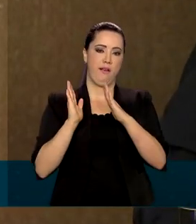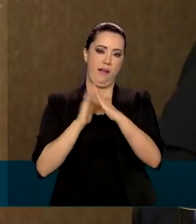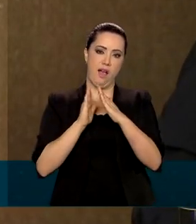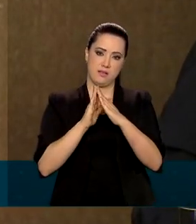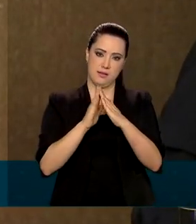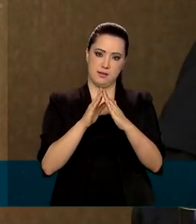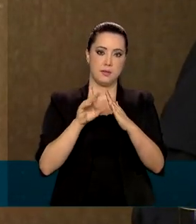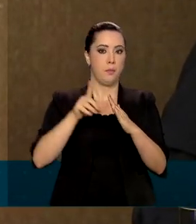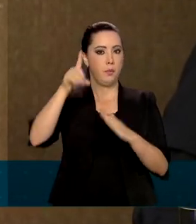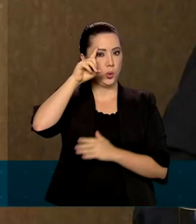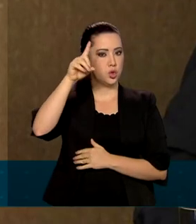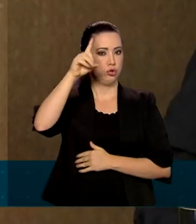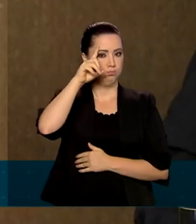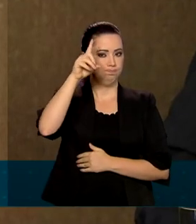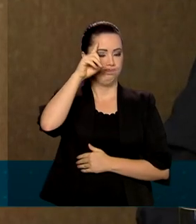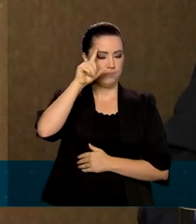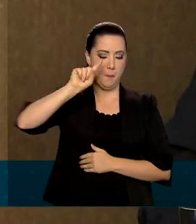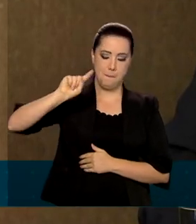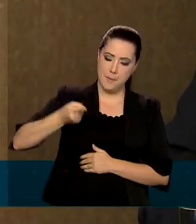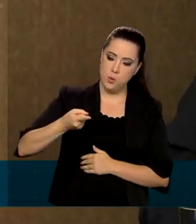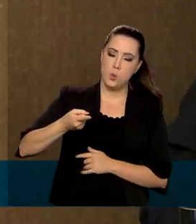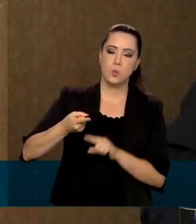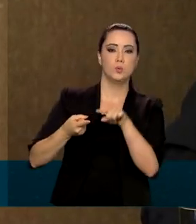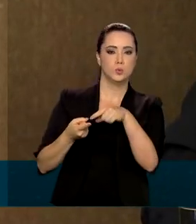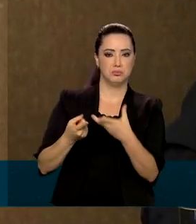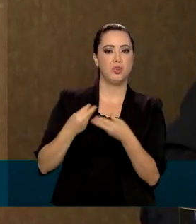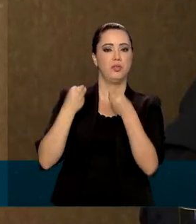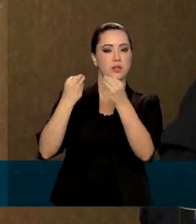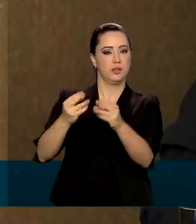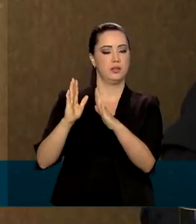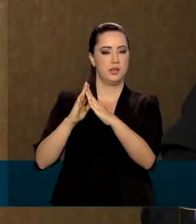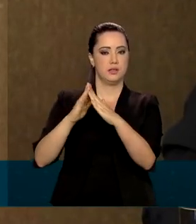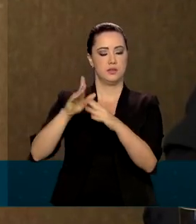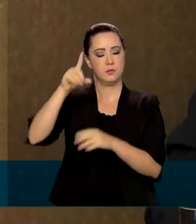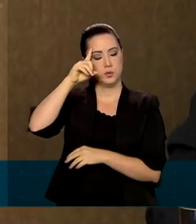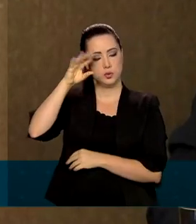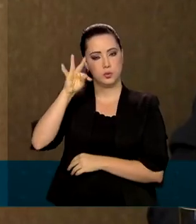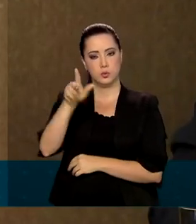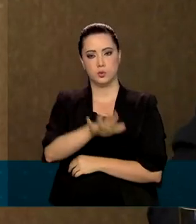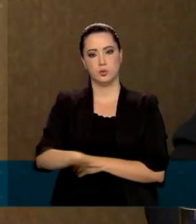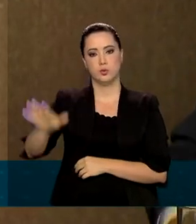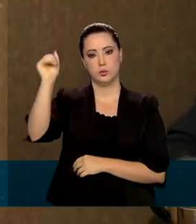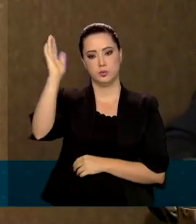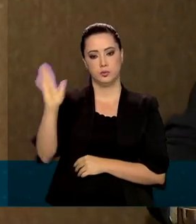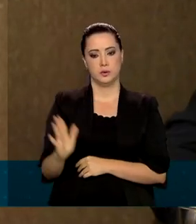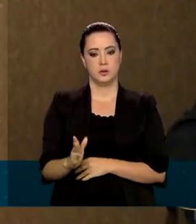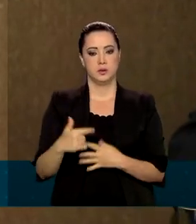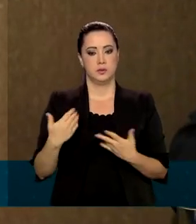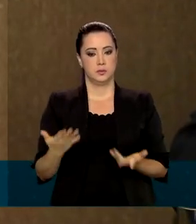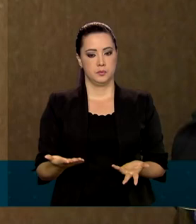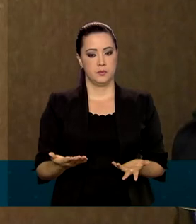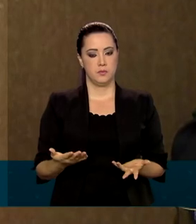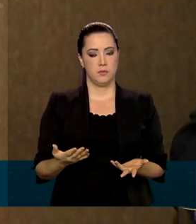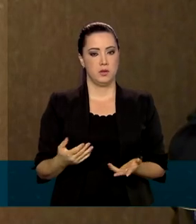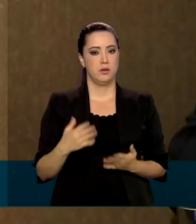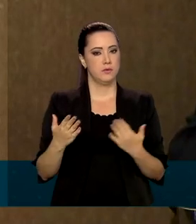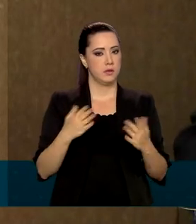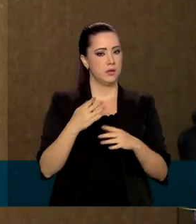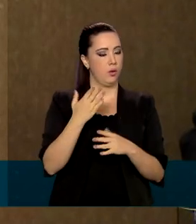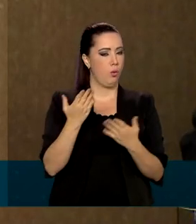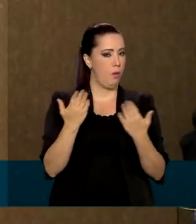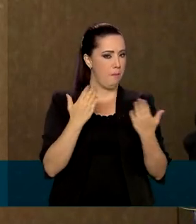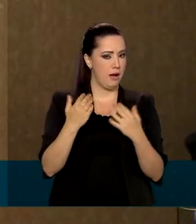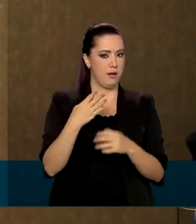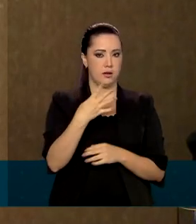Então, todo dia, pelo menos mil residências têm sido entregues por todo o território nacional. Você devida 410 mil